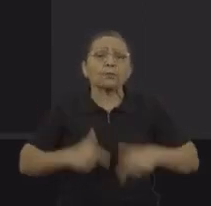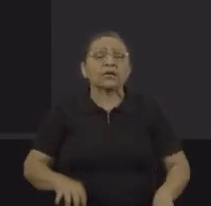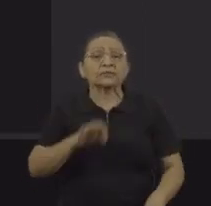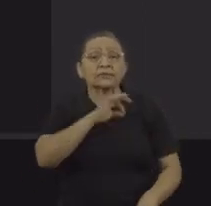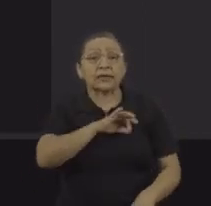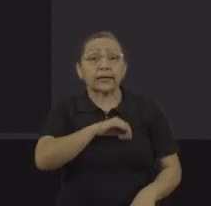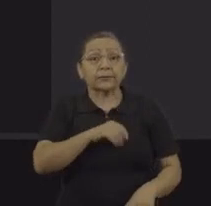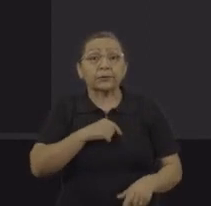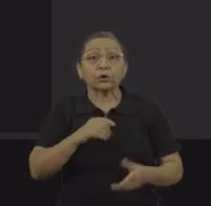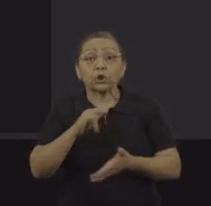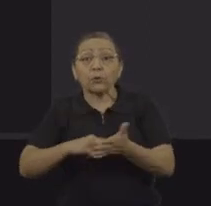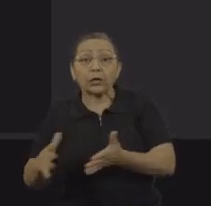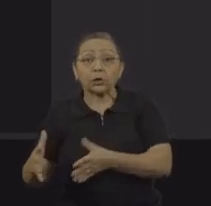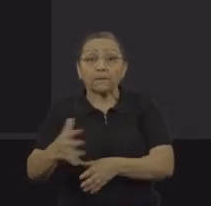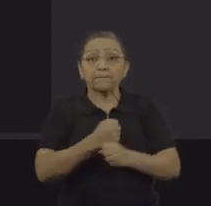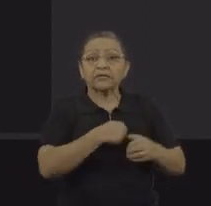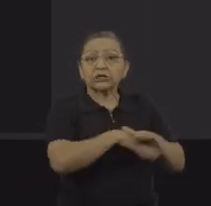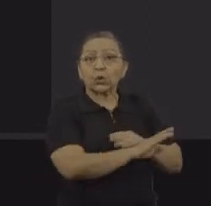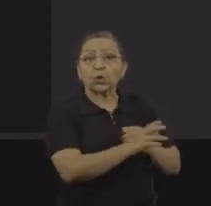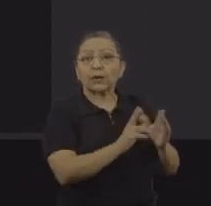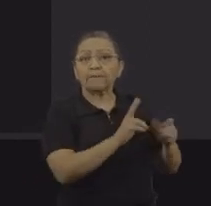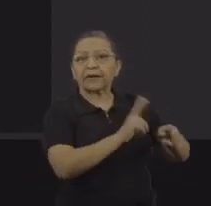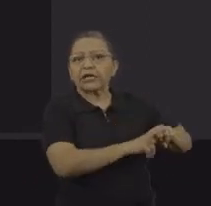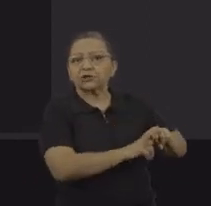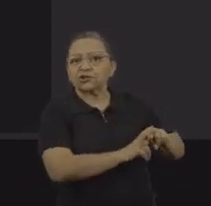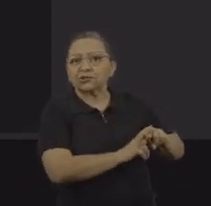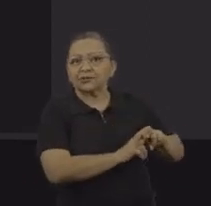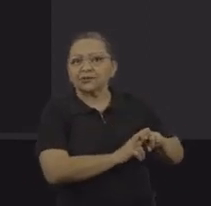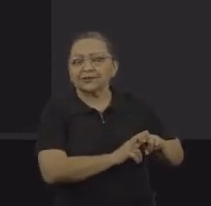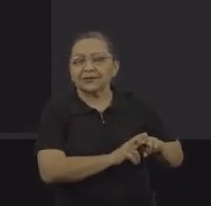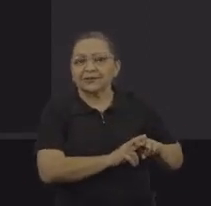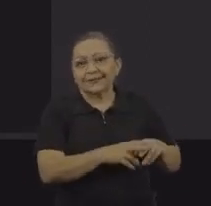de documento, isso funciona bem, no caso de imigrantes em situação irregular,